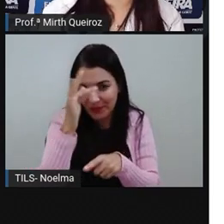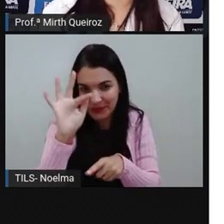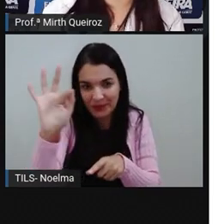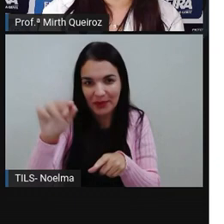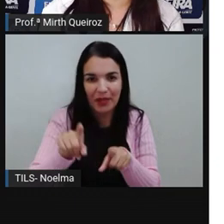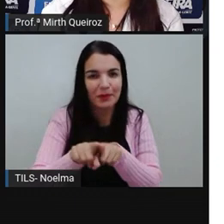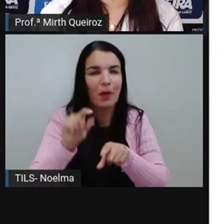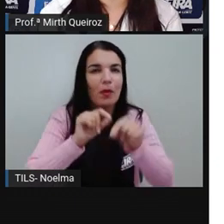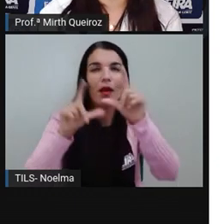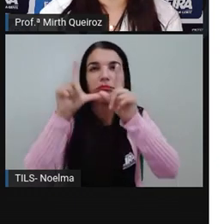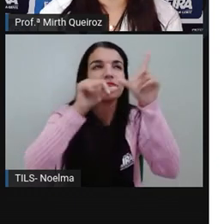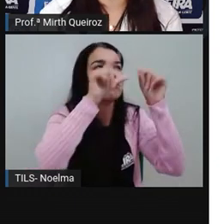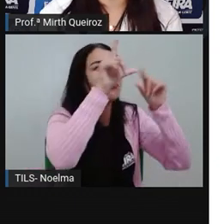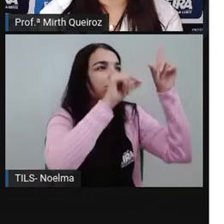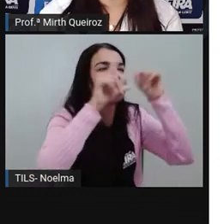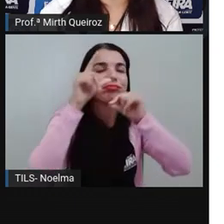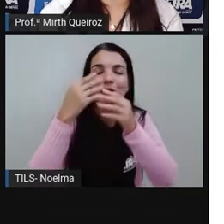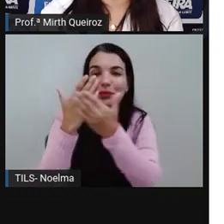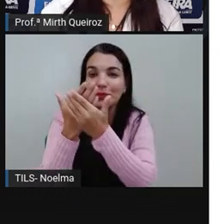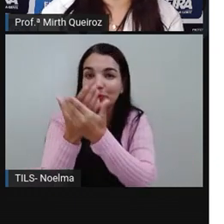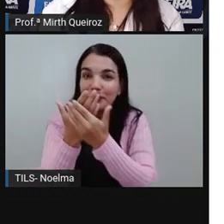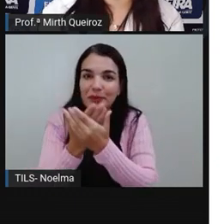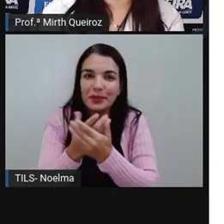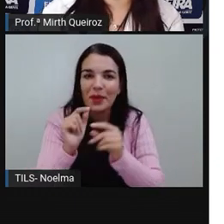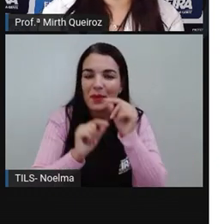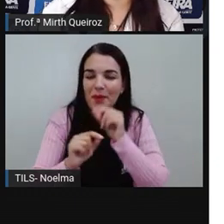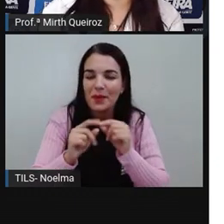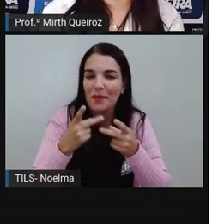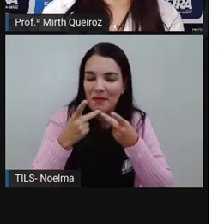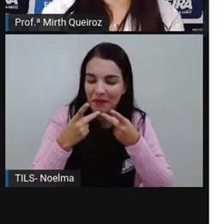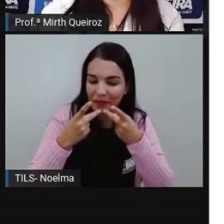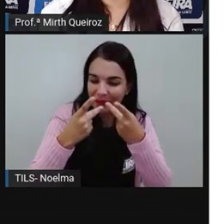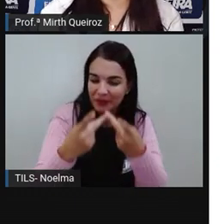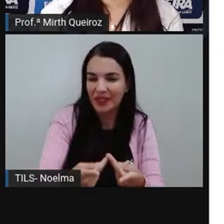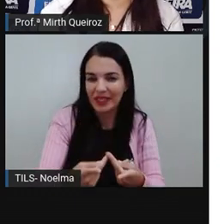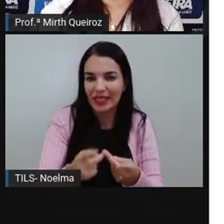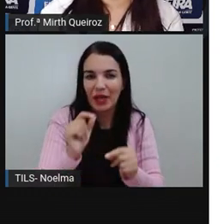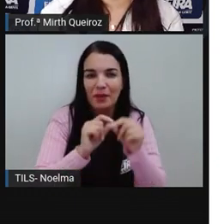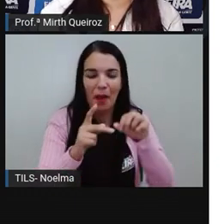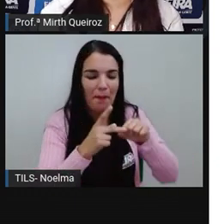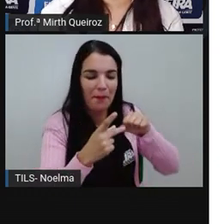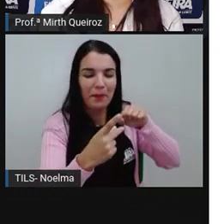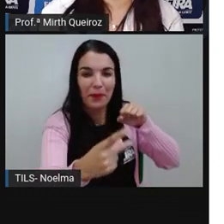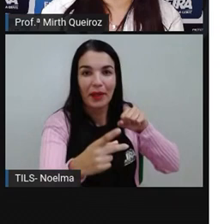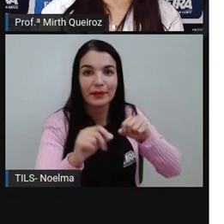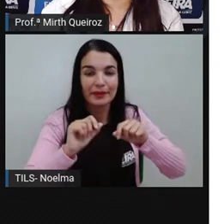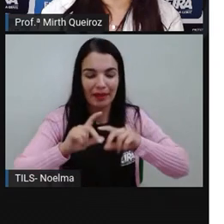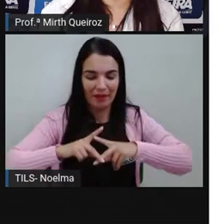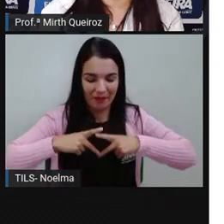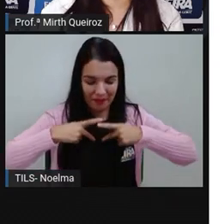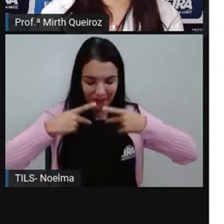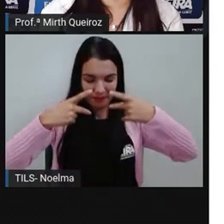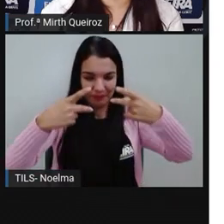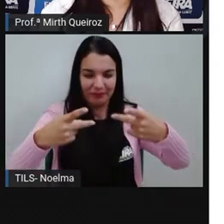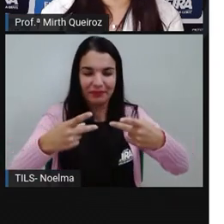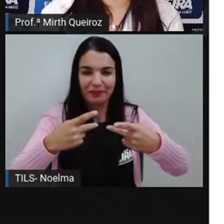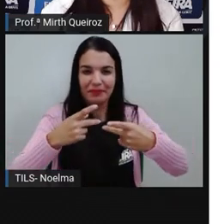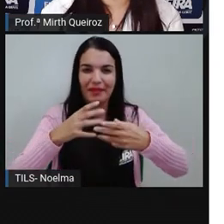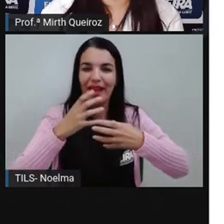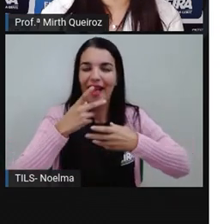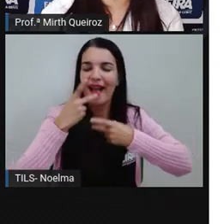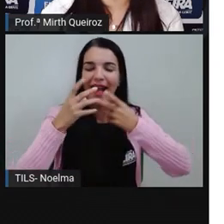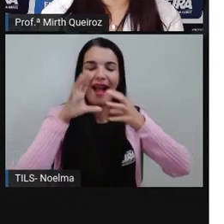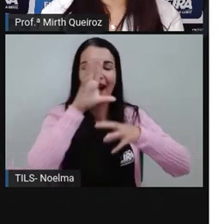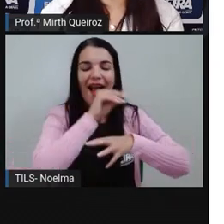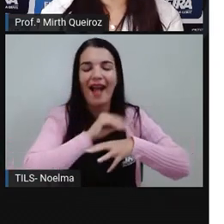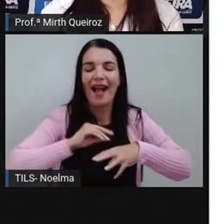astrônomo estuda os astros. O profeta, profecia. O poeta exalta e canta essa terra boa